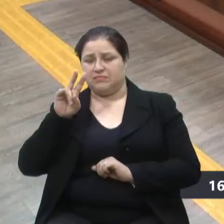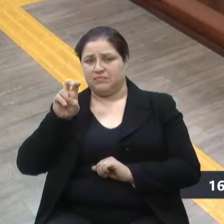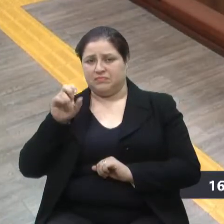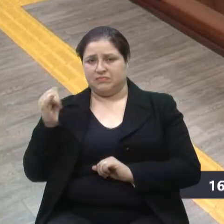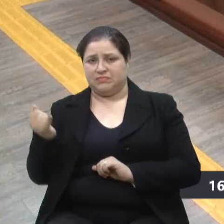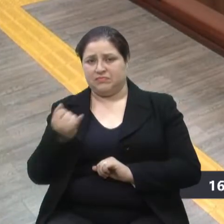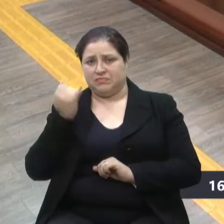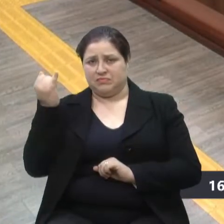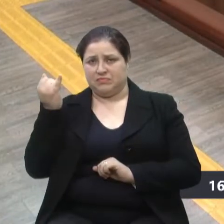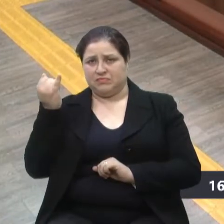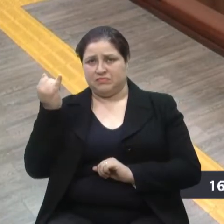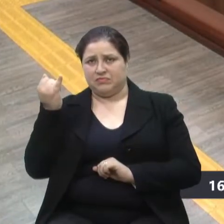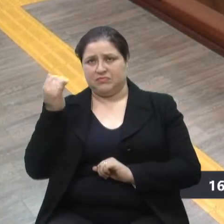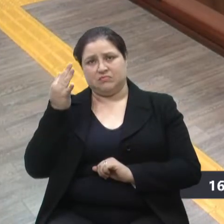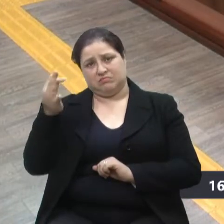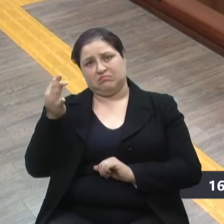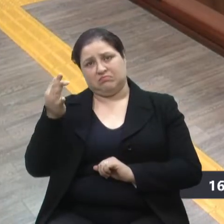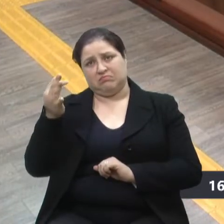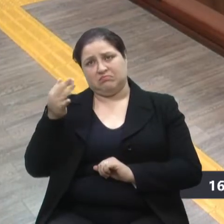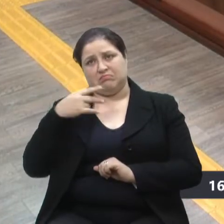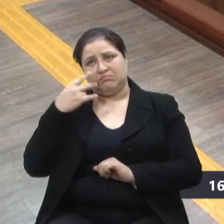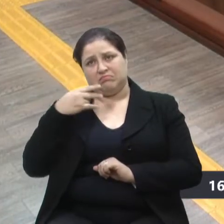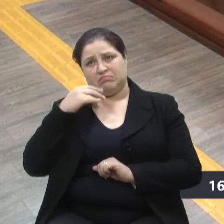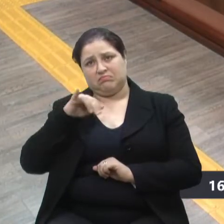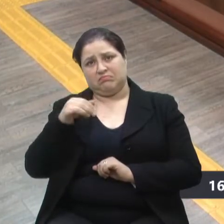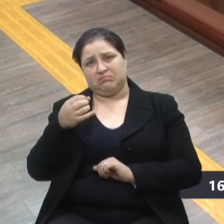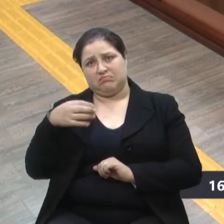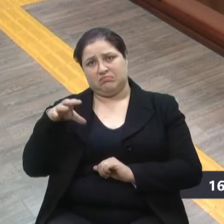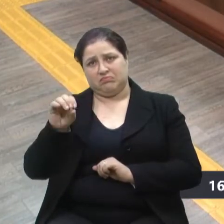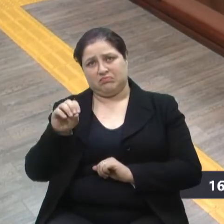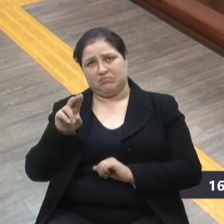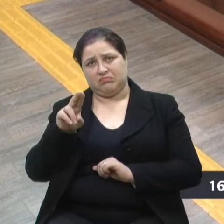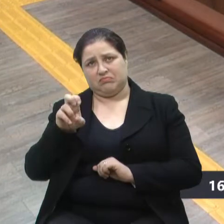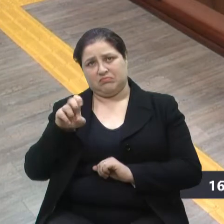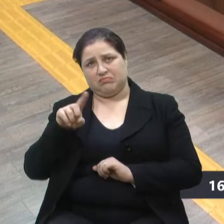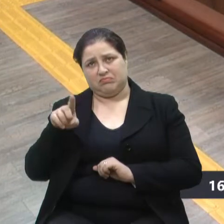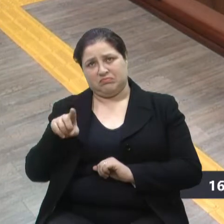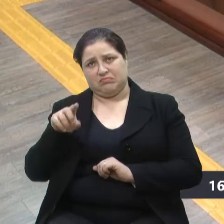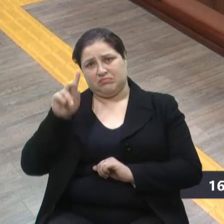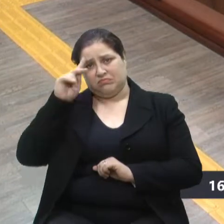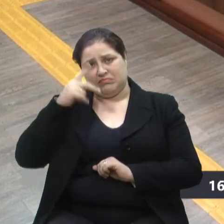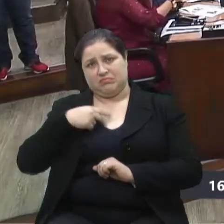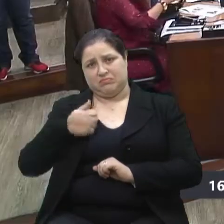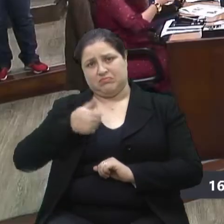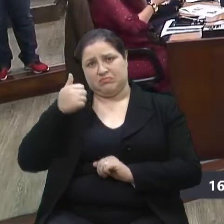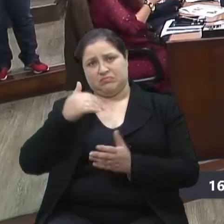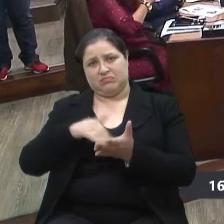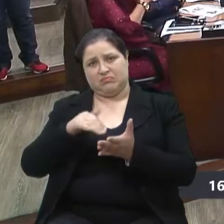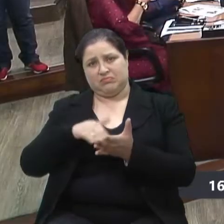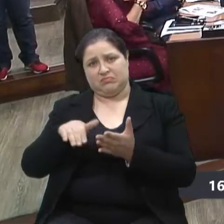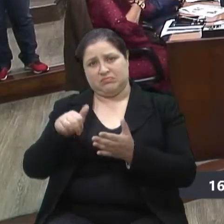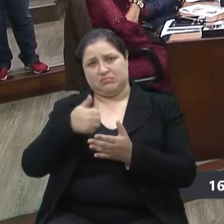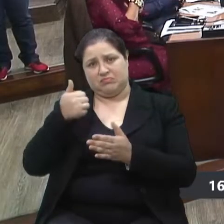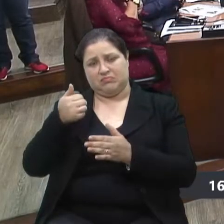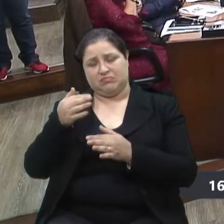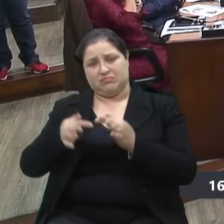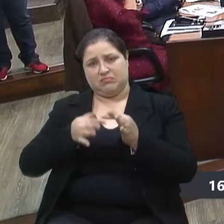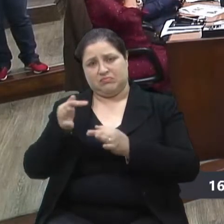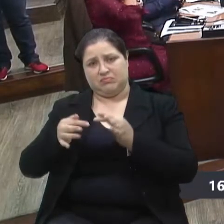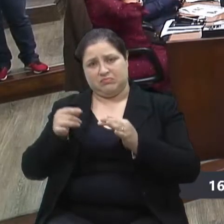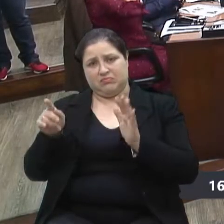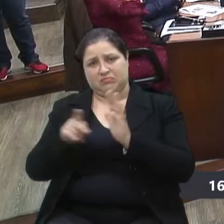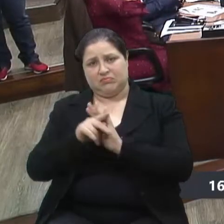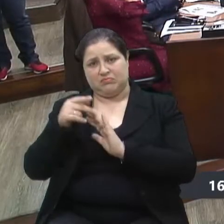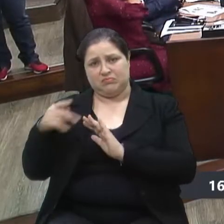futuro vereador, quem sabe, João Edo, para mim, a melhor secretaria que melhor funciona na Prefeitura é a Secretaria do Ex.